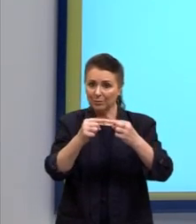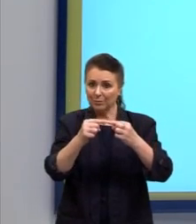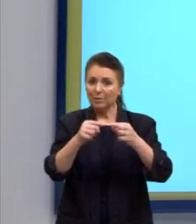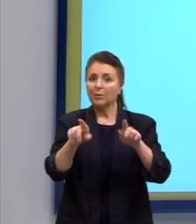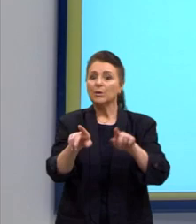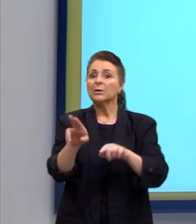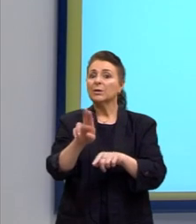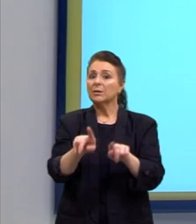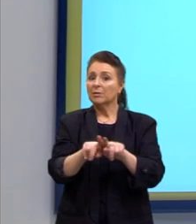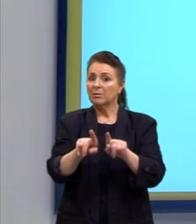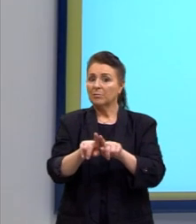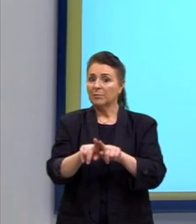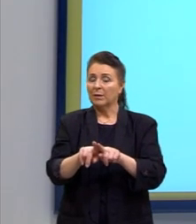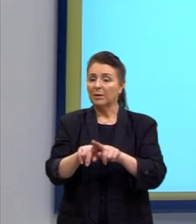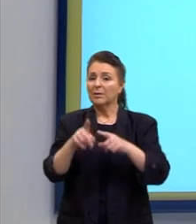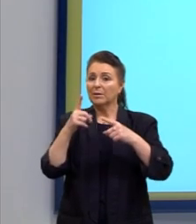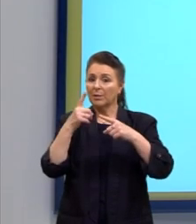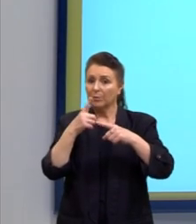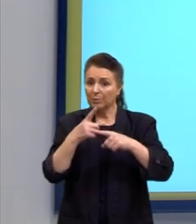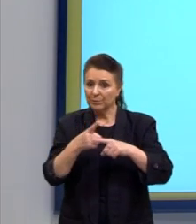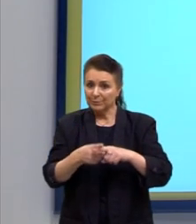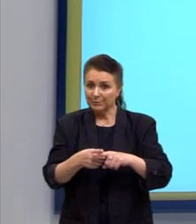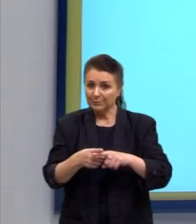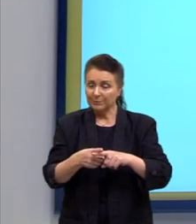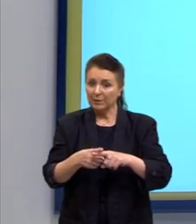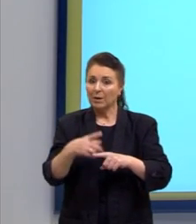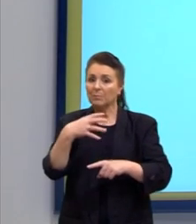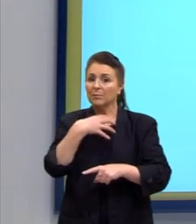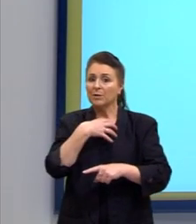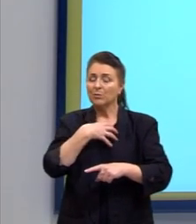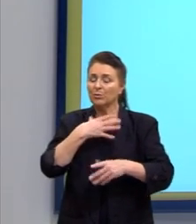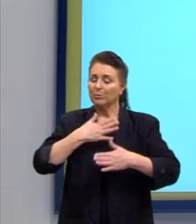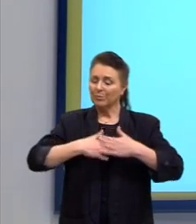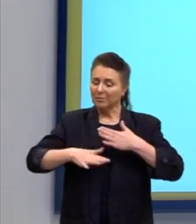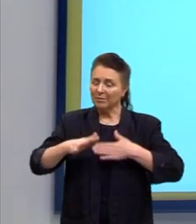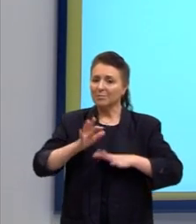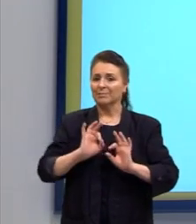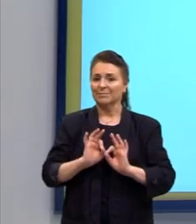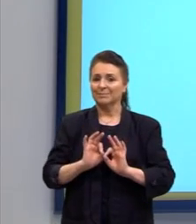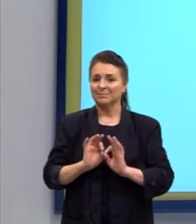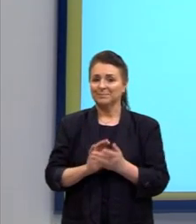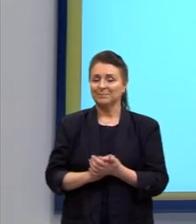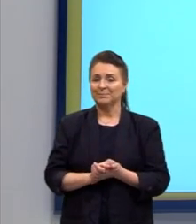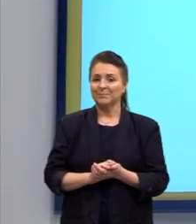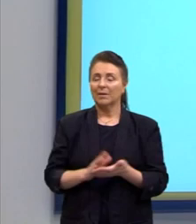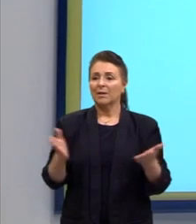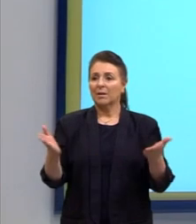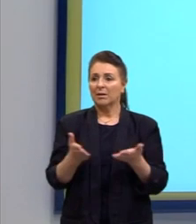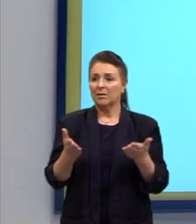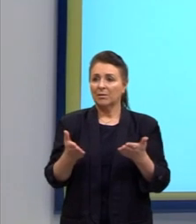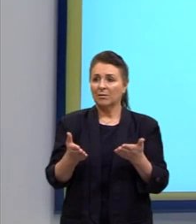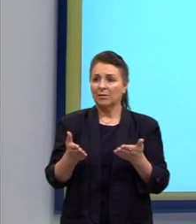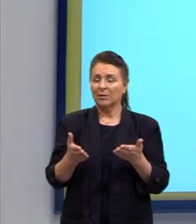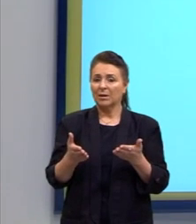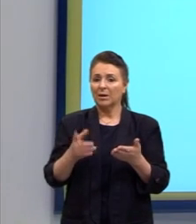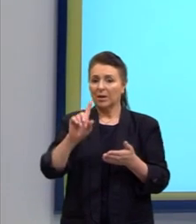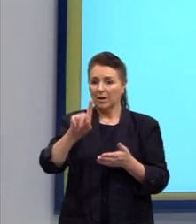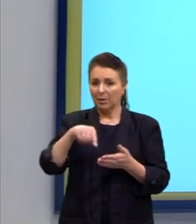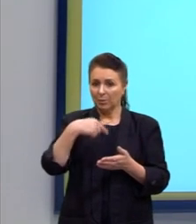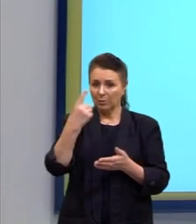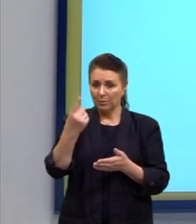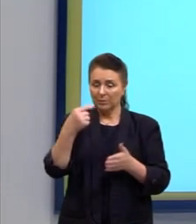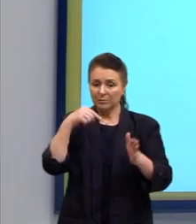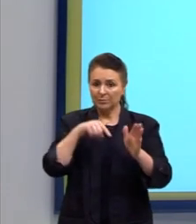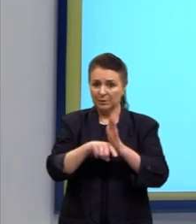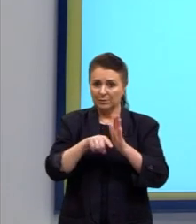multiplicativo, né? Mas, de uma forma bem tranquila. Aí, nós vamos partir para a próxima questão